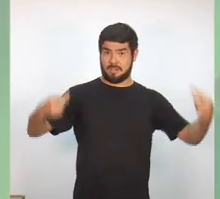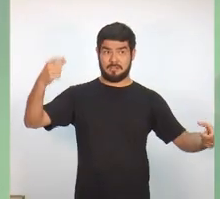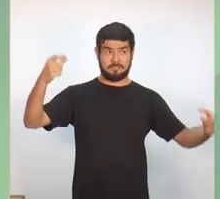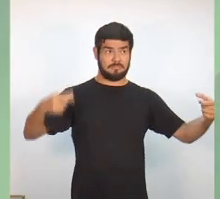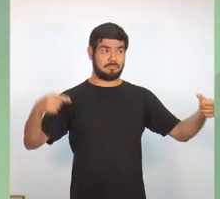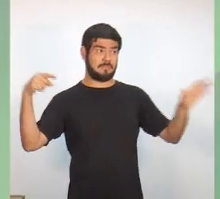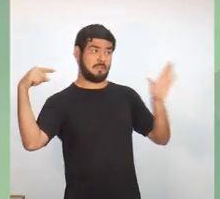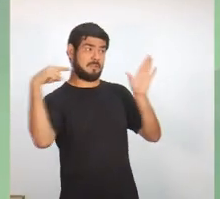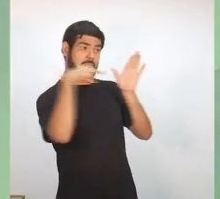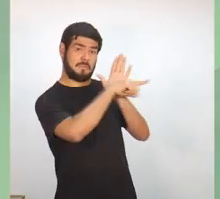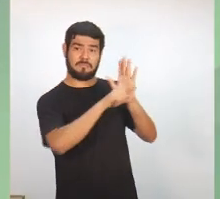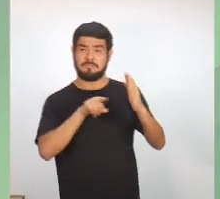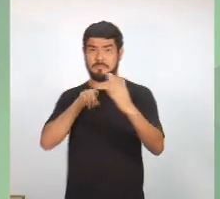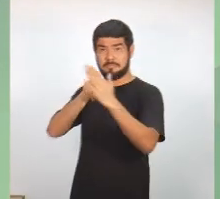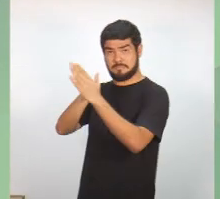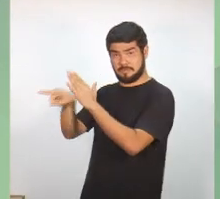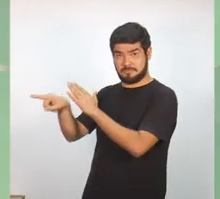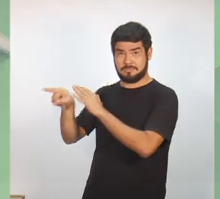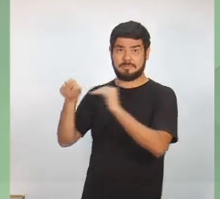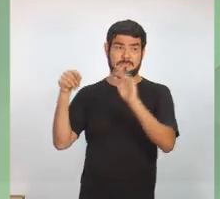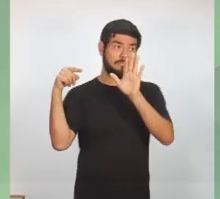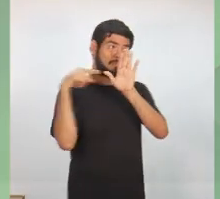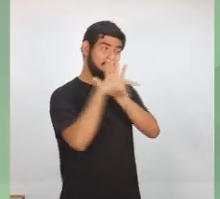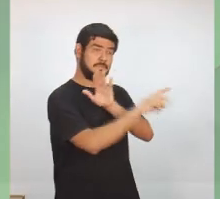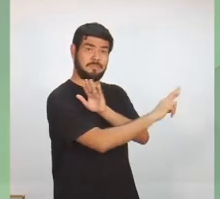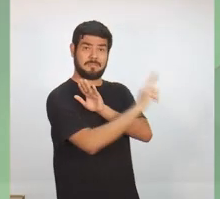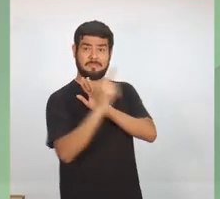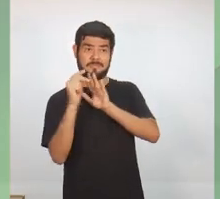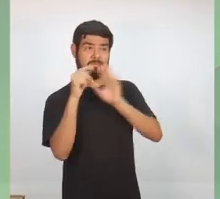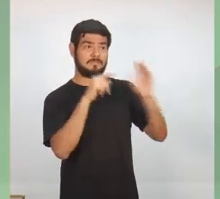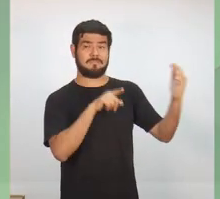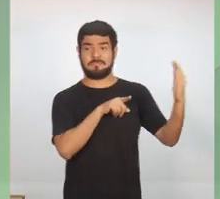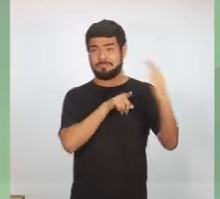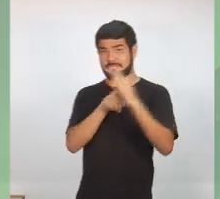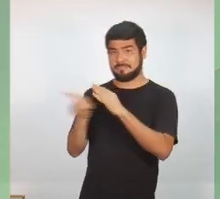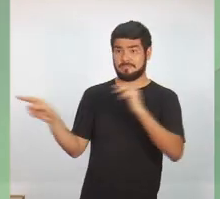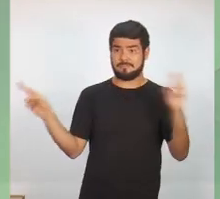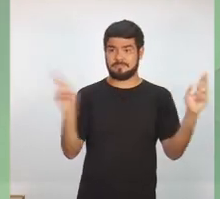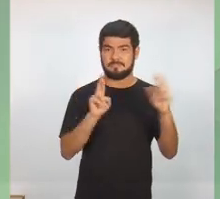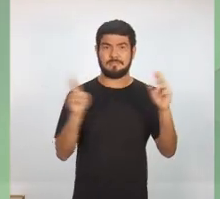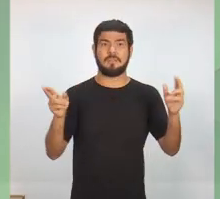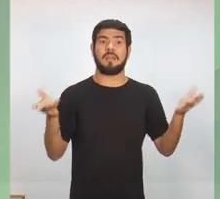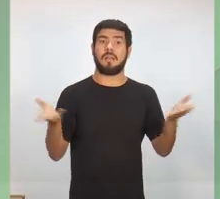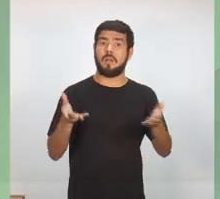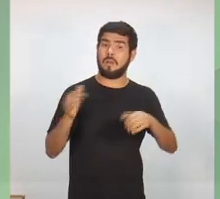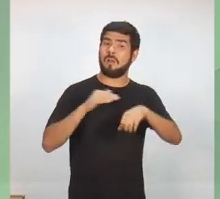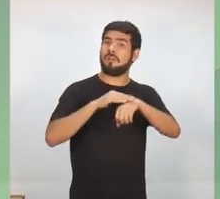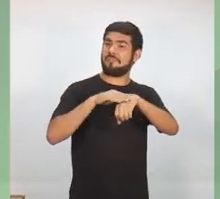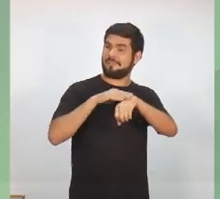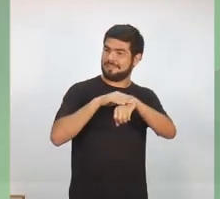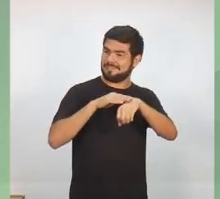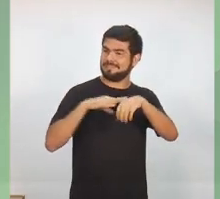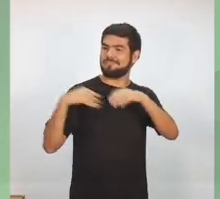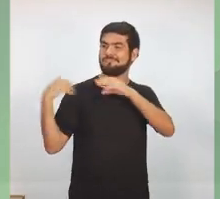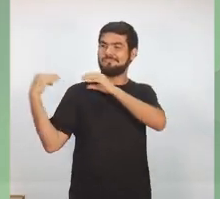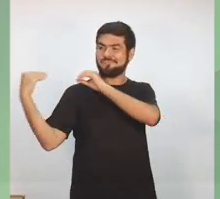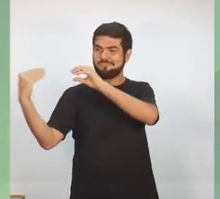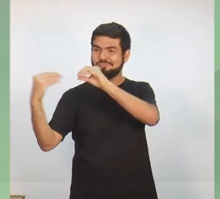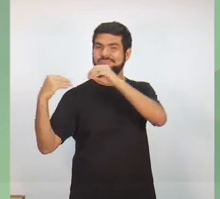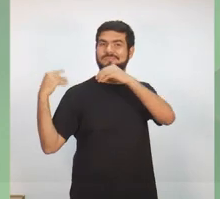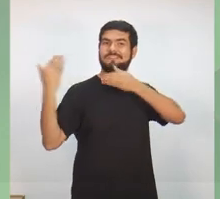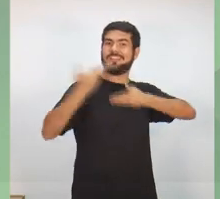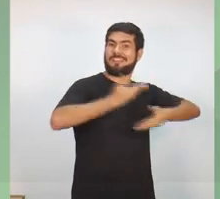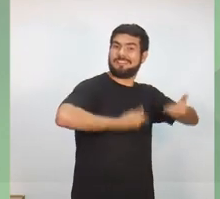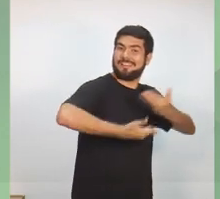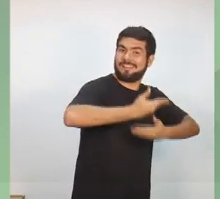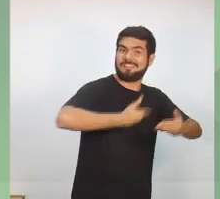Agora a gente começa a conversa entre os candidatos para que eles possam interagir e cada um fazer